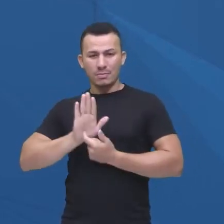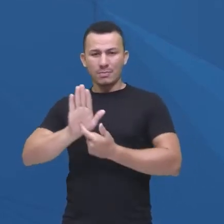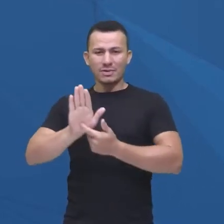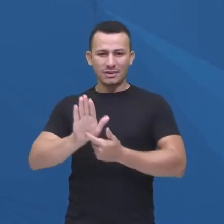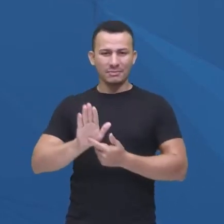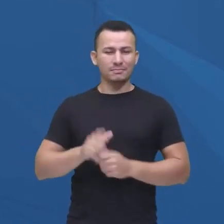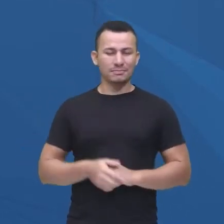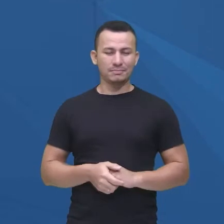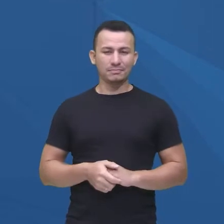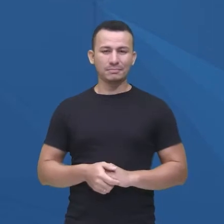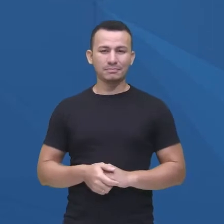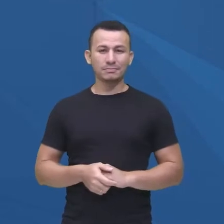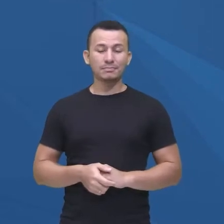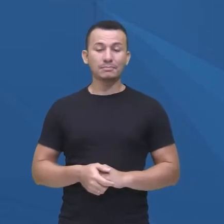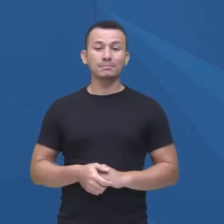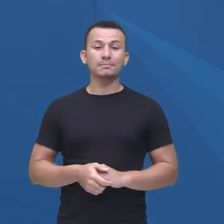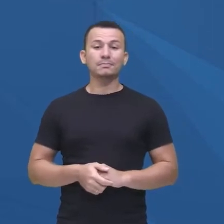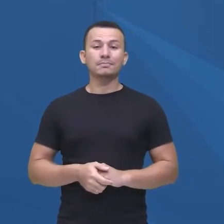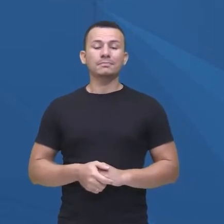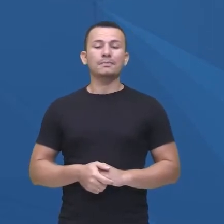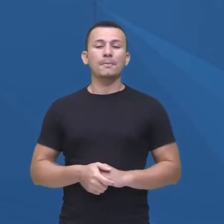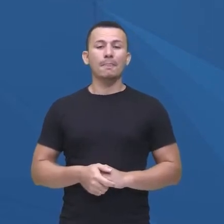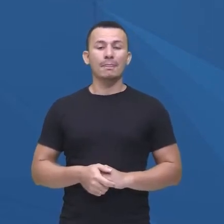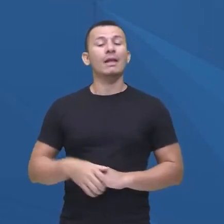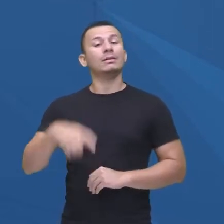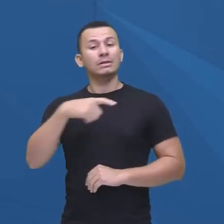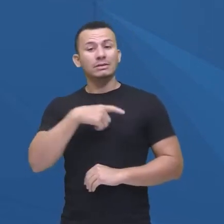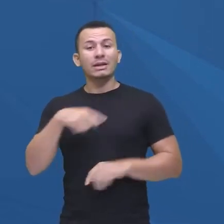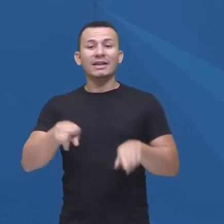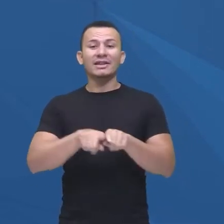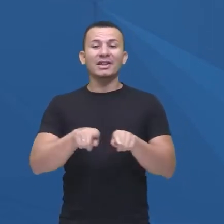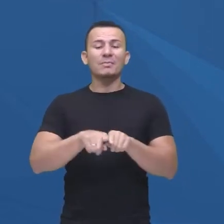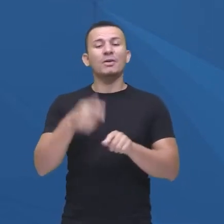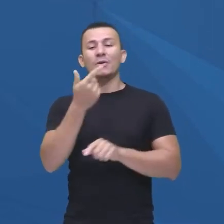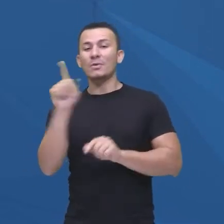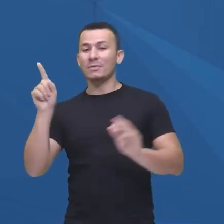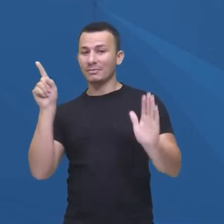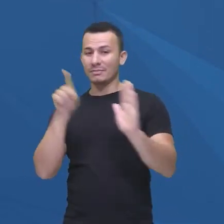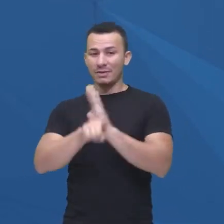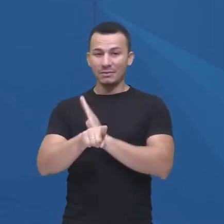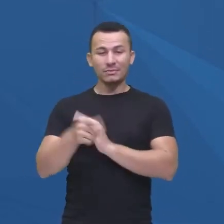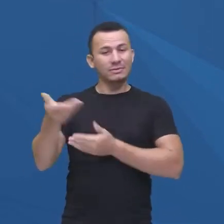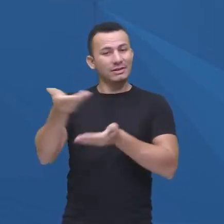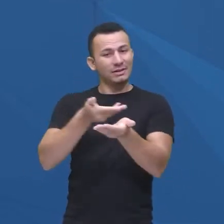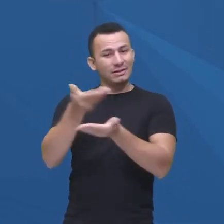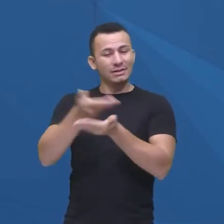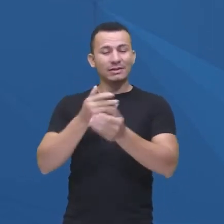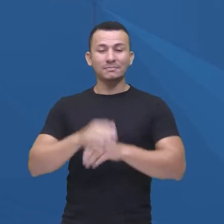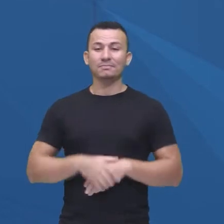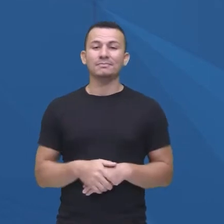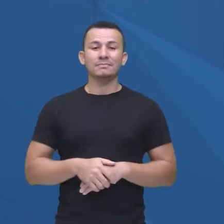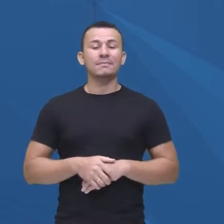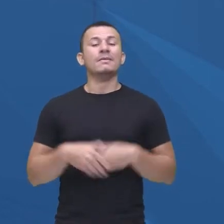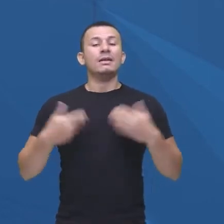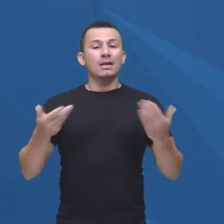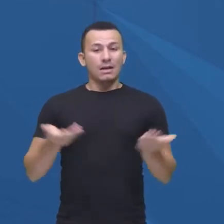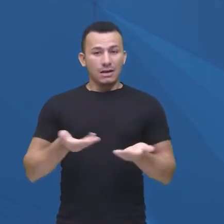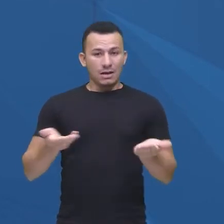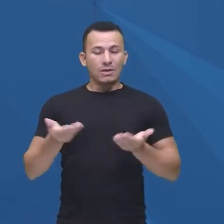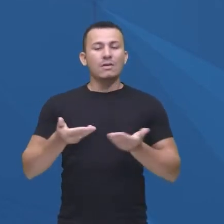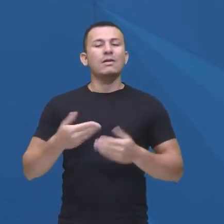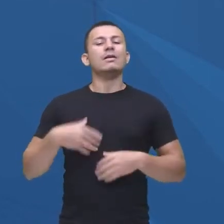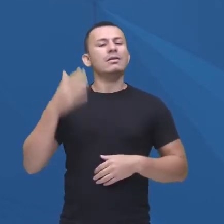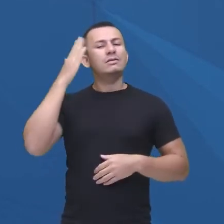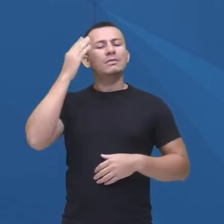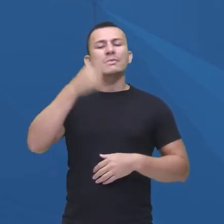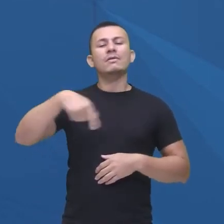tá bom? Continuando aí, olha só, temos mais uma pergunta interativa e eu quero agora que vocês respondam